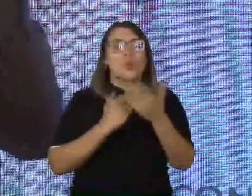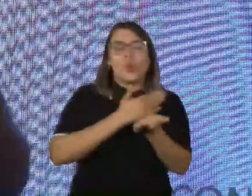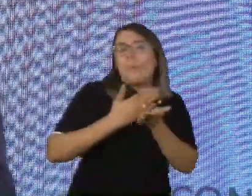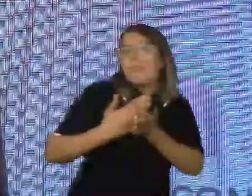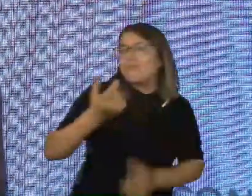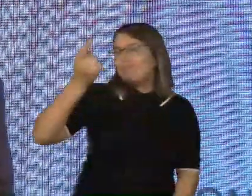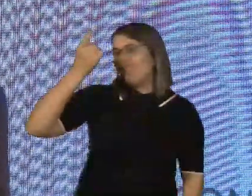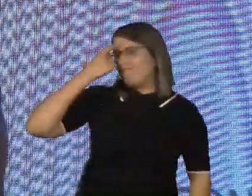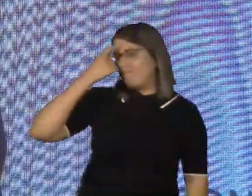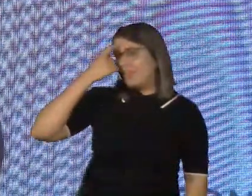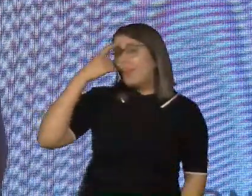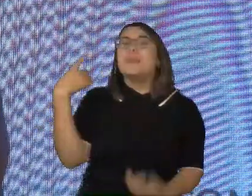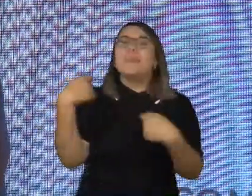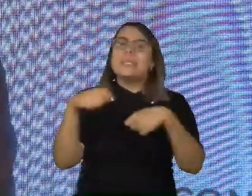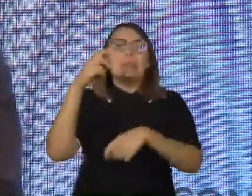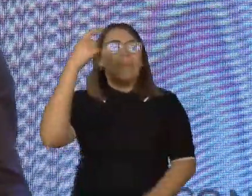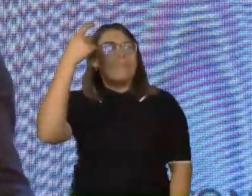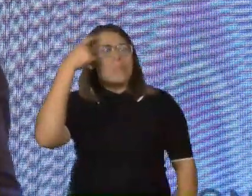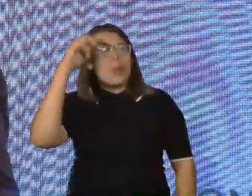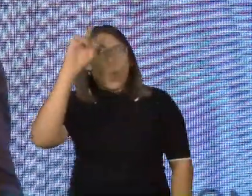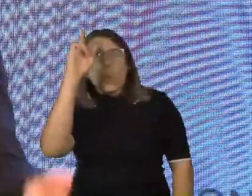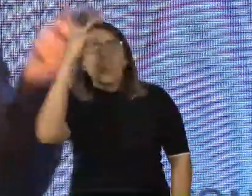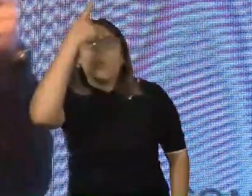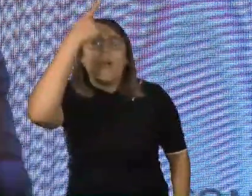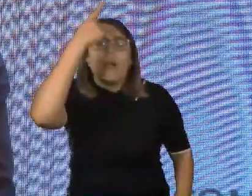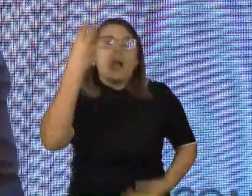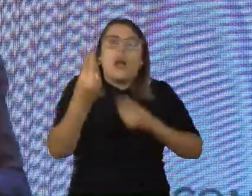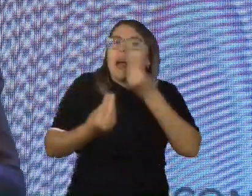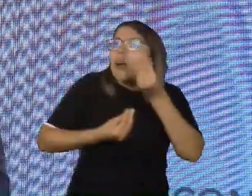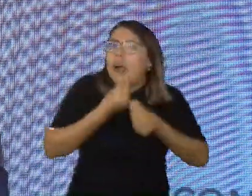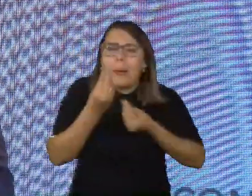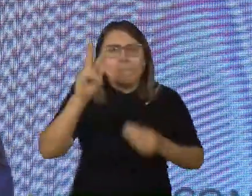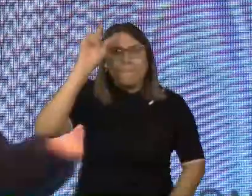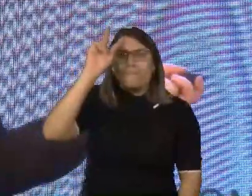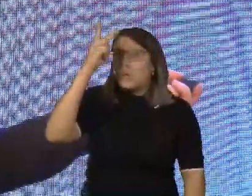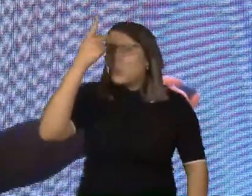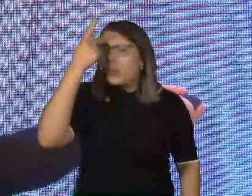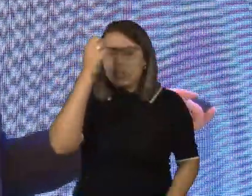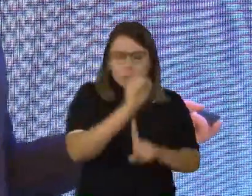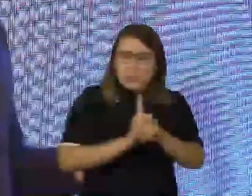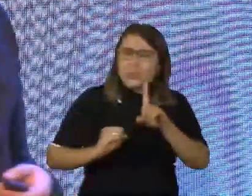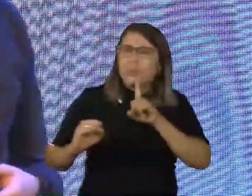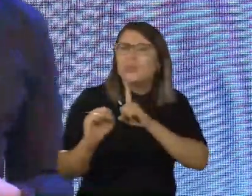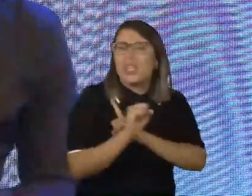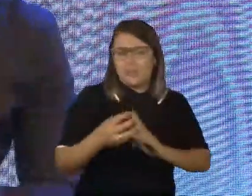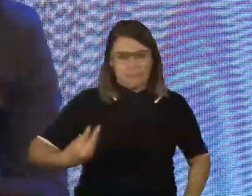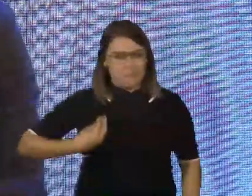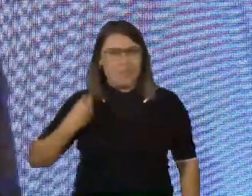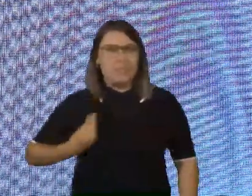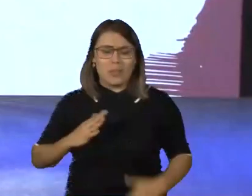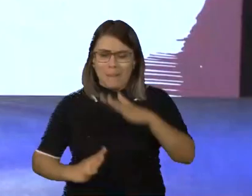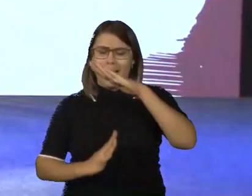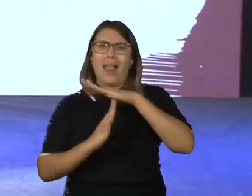Então, é nesse pensamento que a gente tem que mudar. E, infelizmente, a maior parte da sociedade habita numa mente